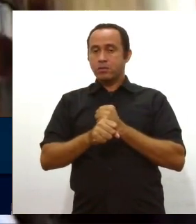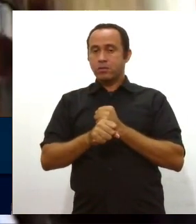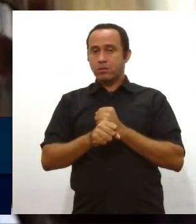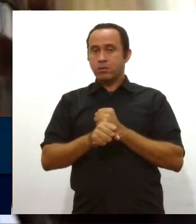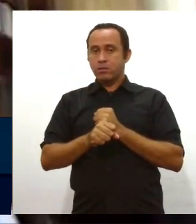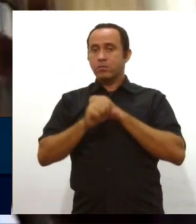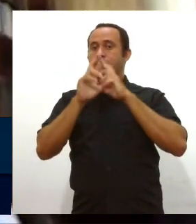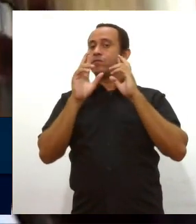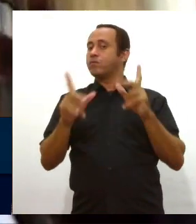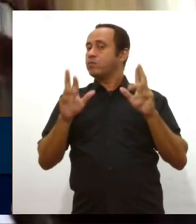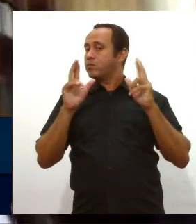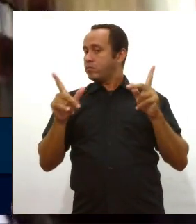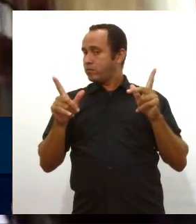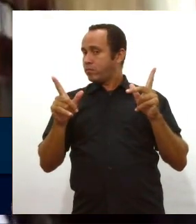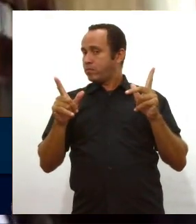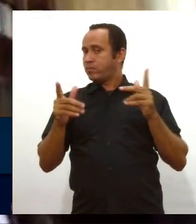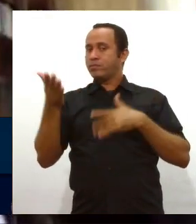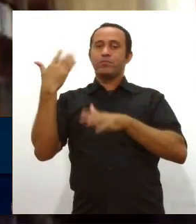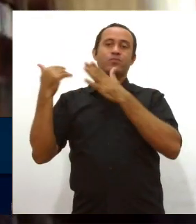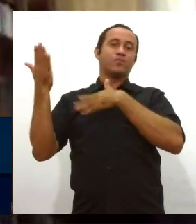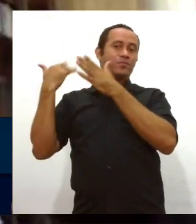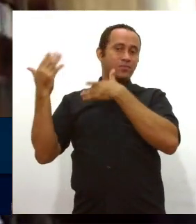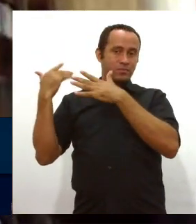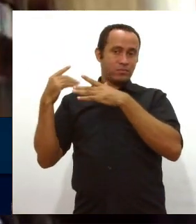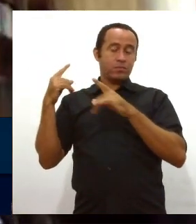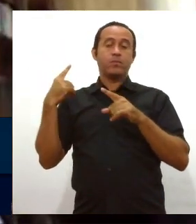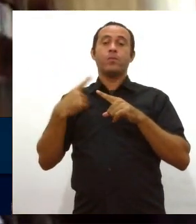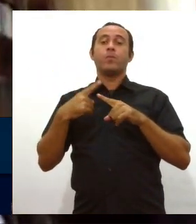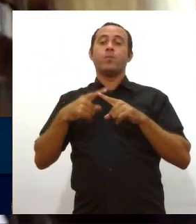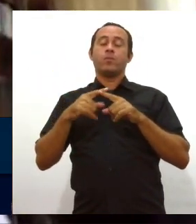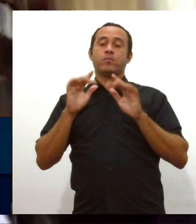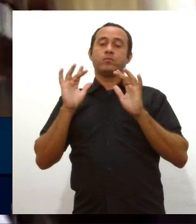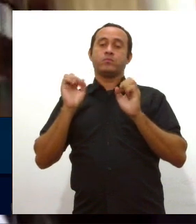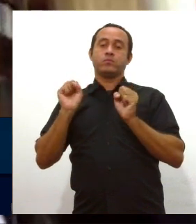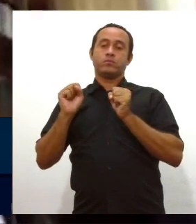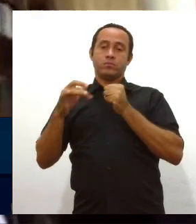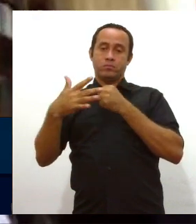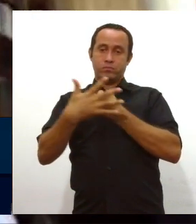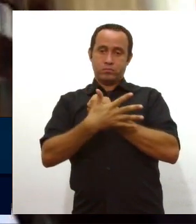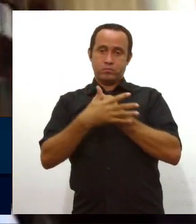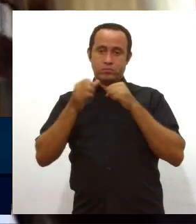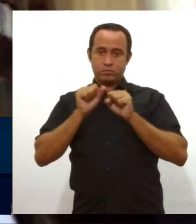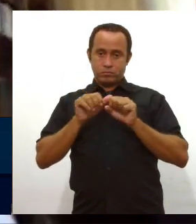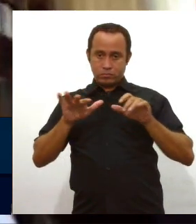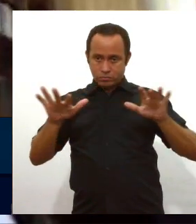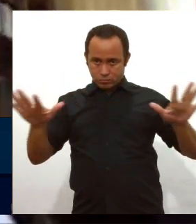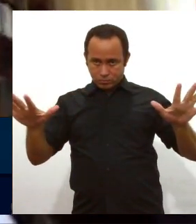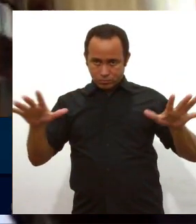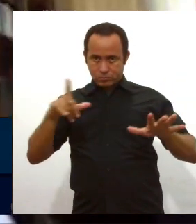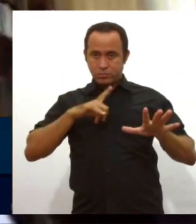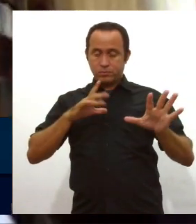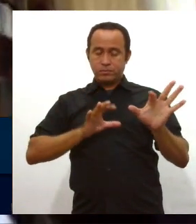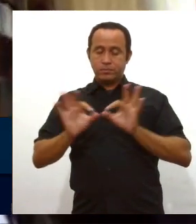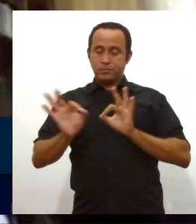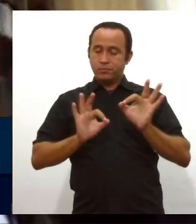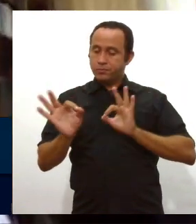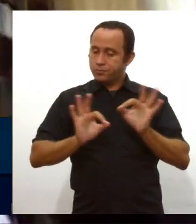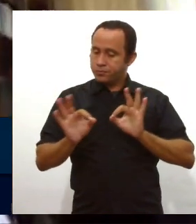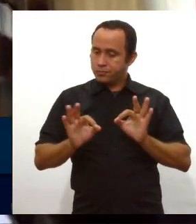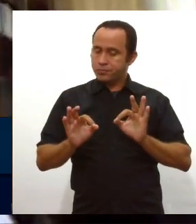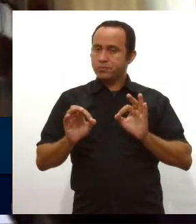diferente do que ocorre todos os anos por conta da pandemia, mas teve organização,